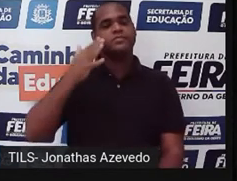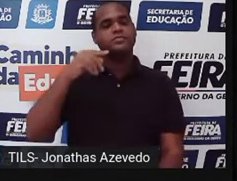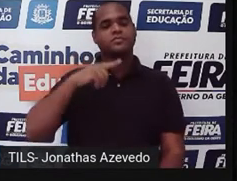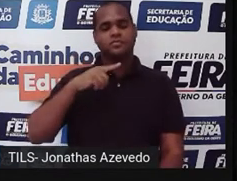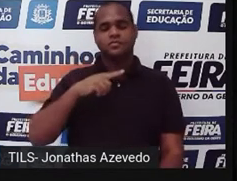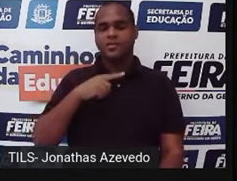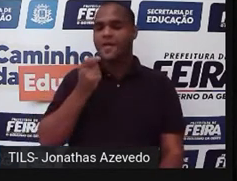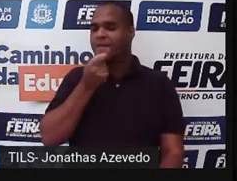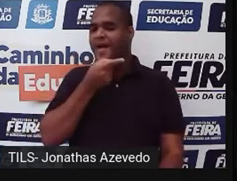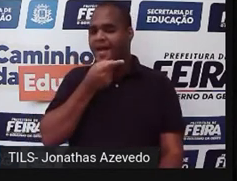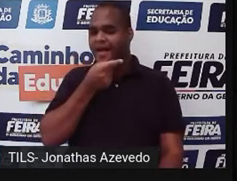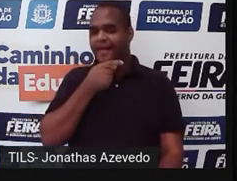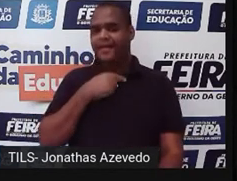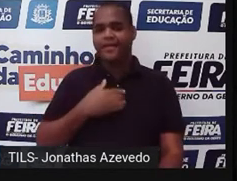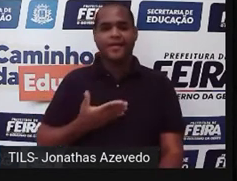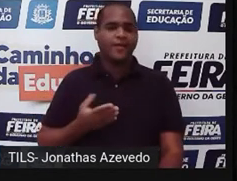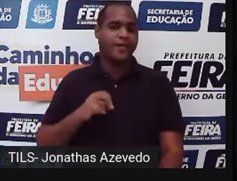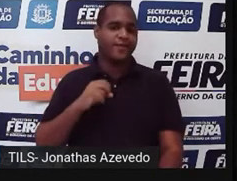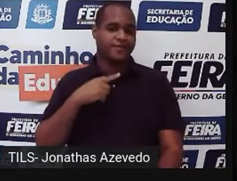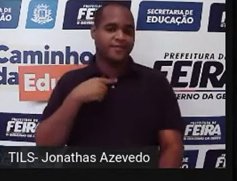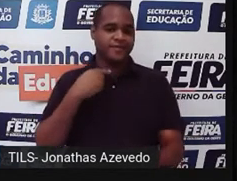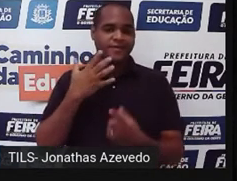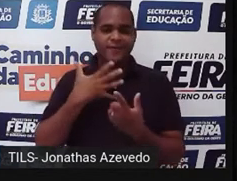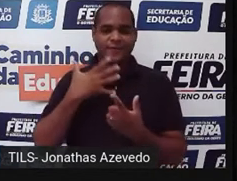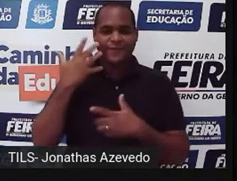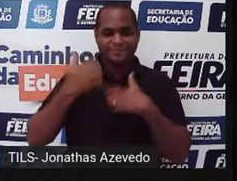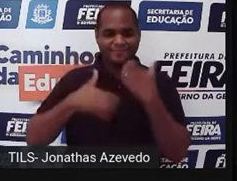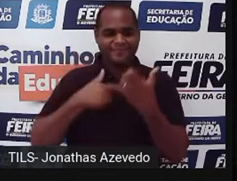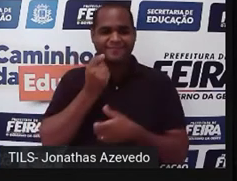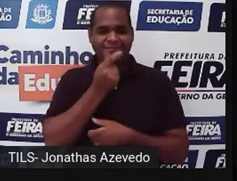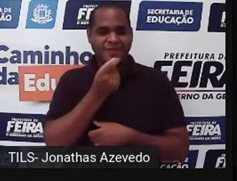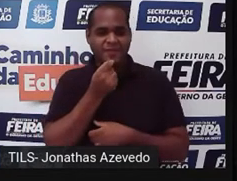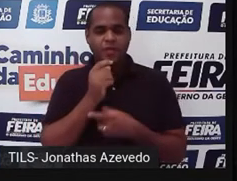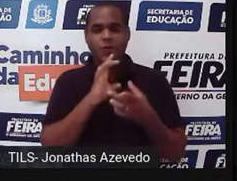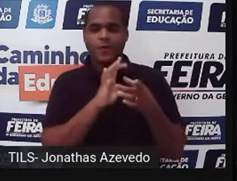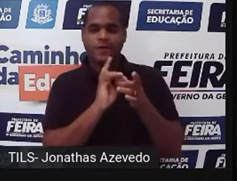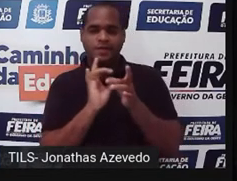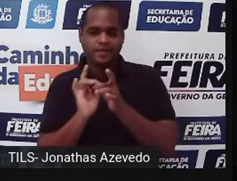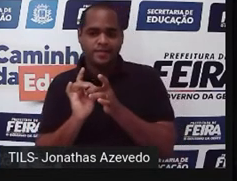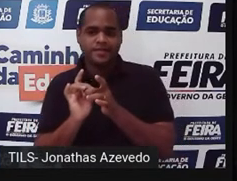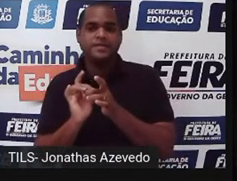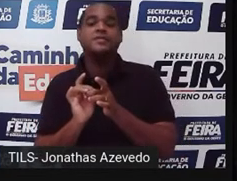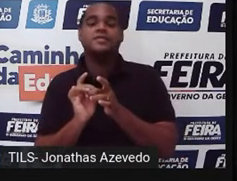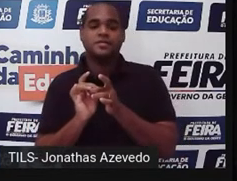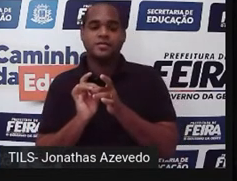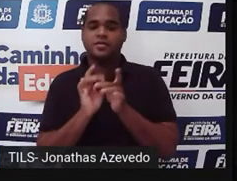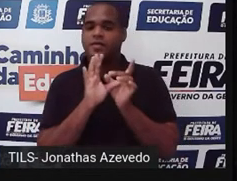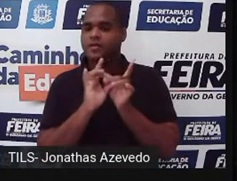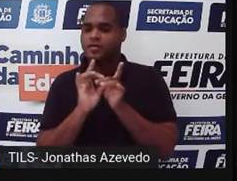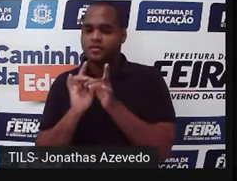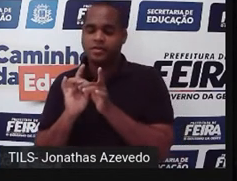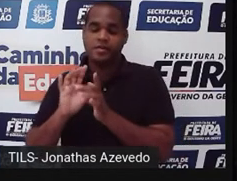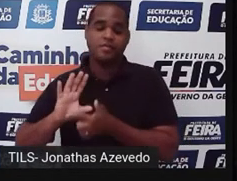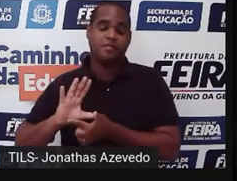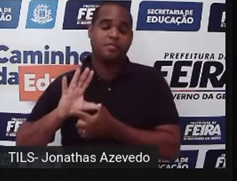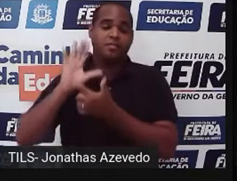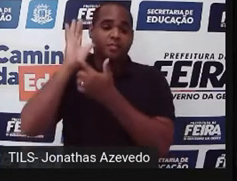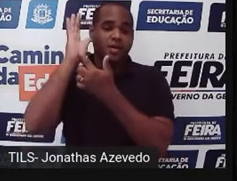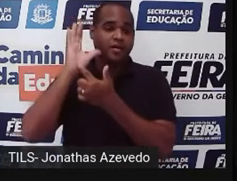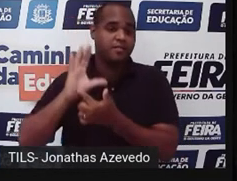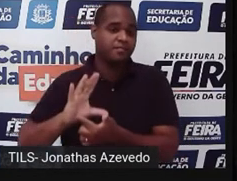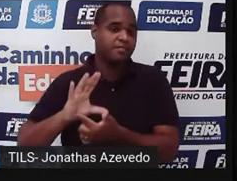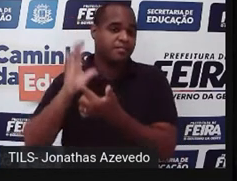assuntos cômicos, discursos engraçados, associações inusitadas, situações